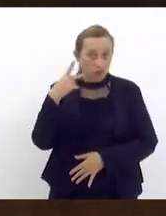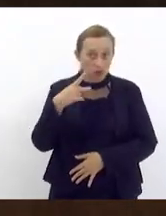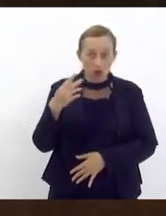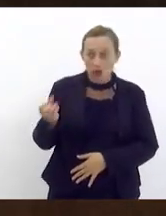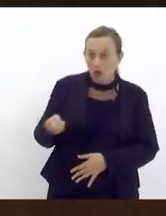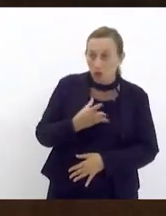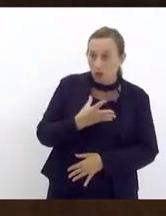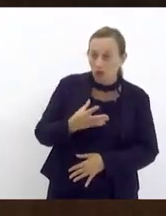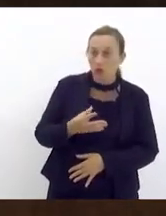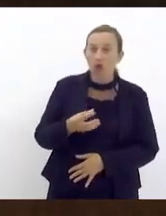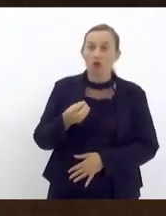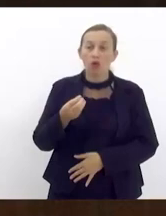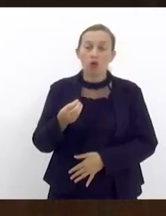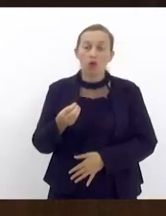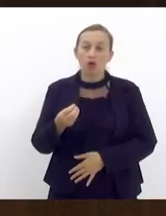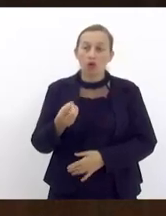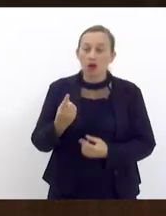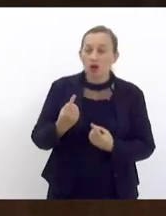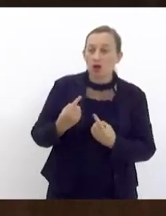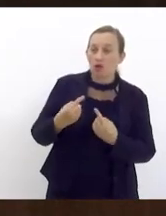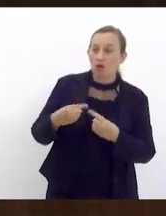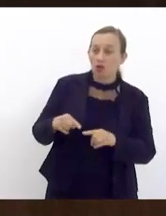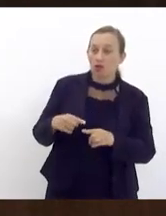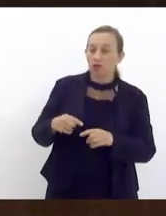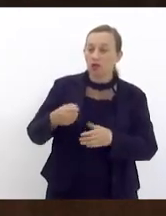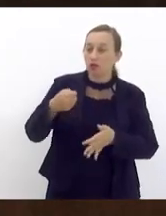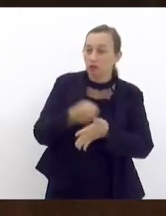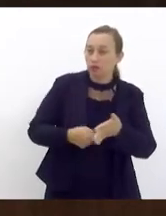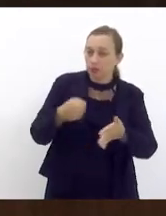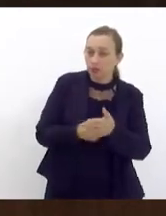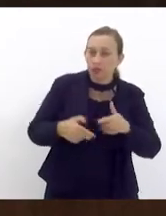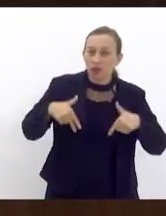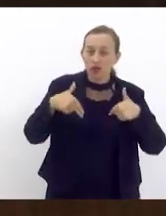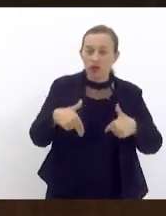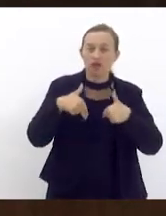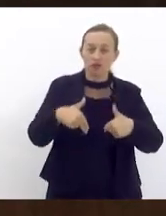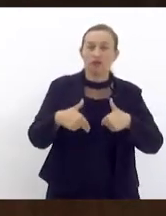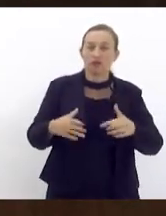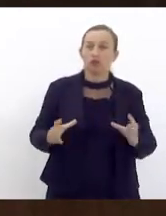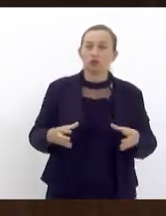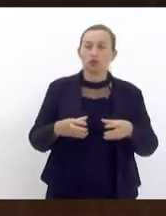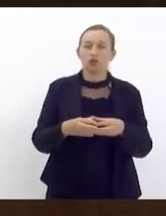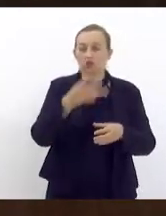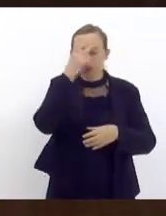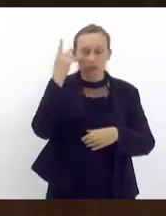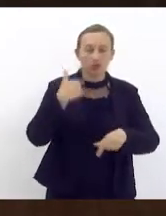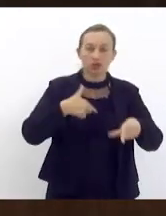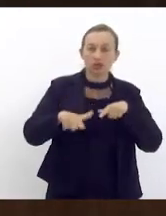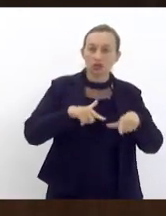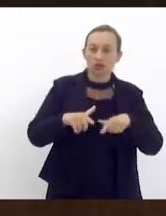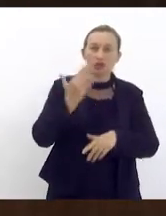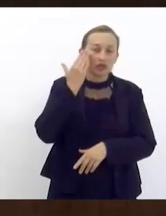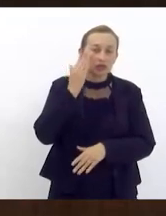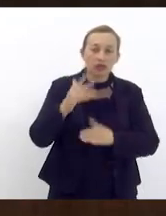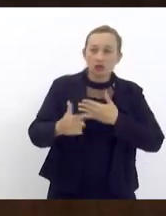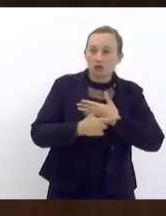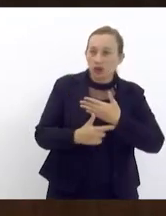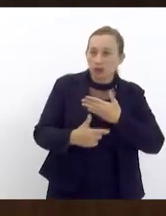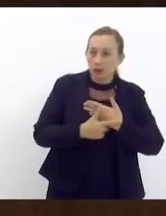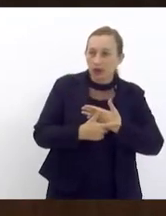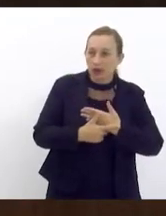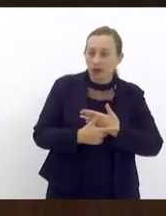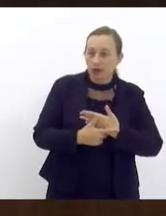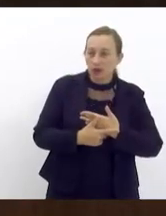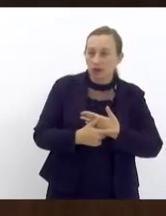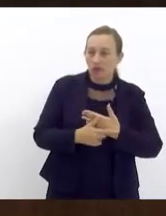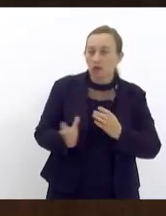é uma oposição que briga e milita em defesa da classe trabalhadora e que entende que o papel da oposição é cobrar